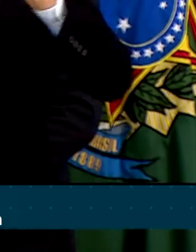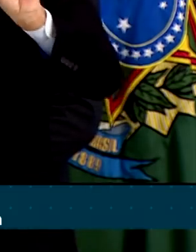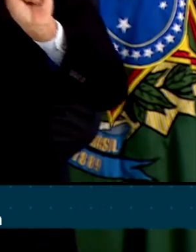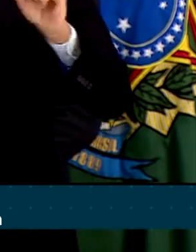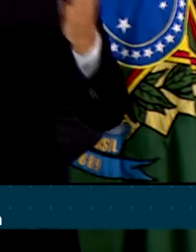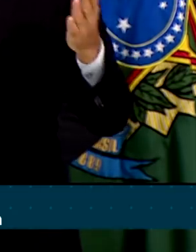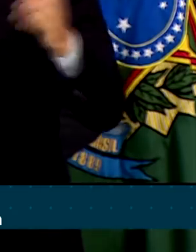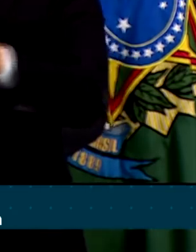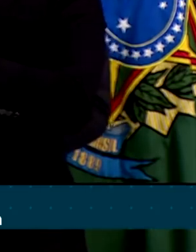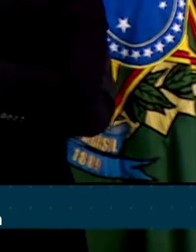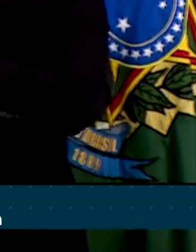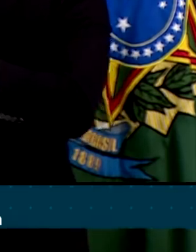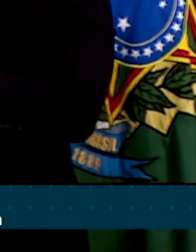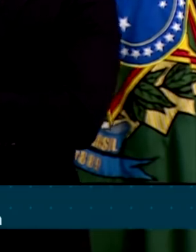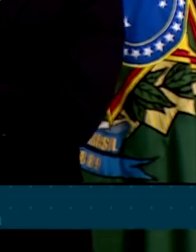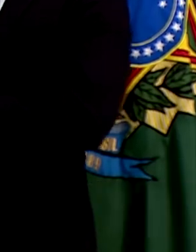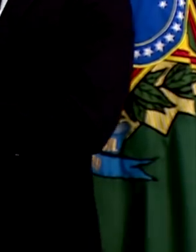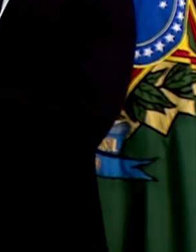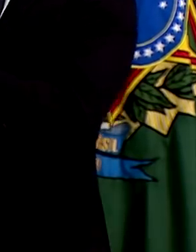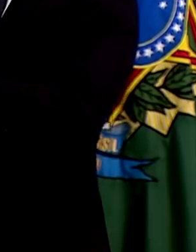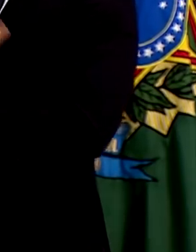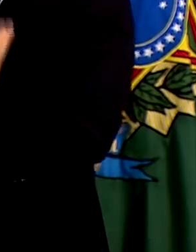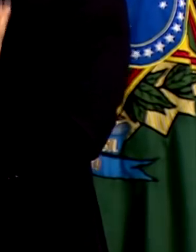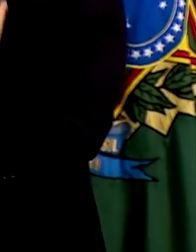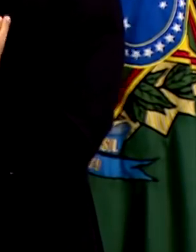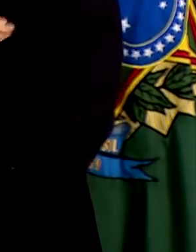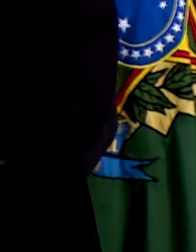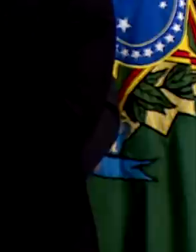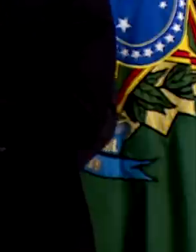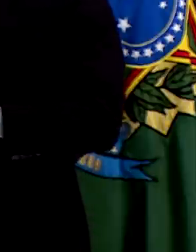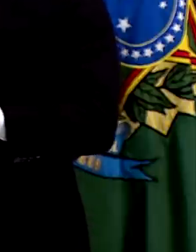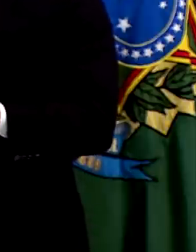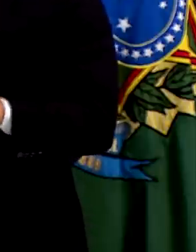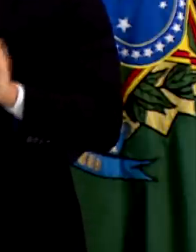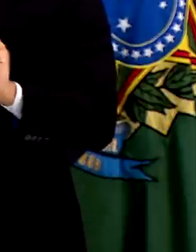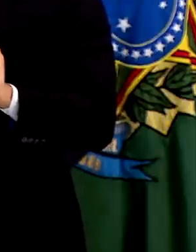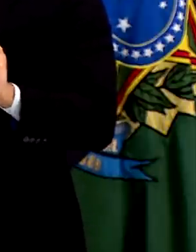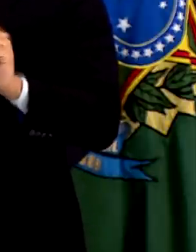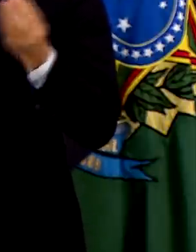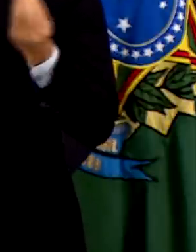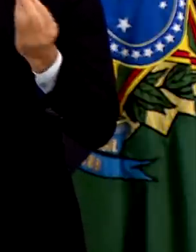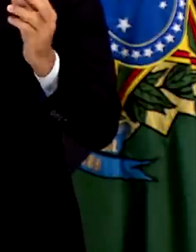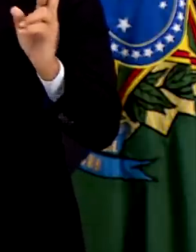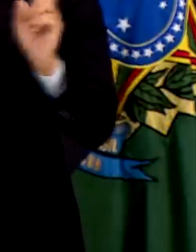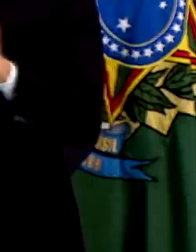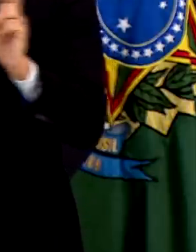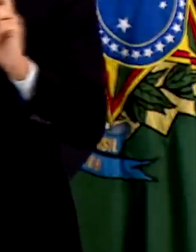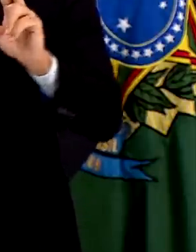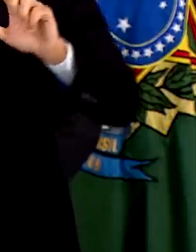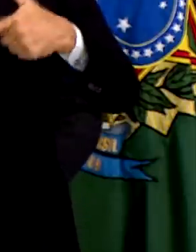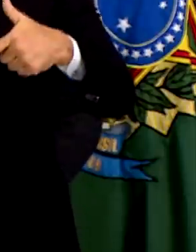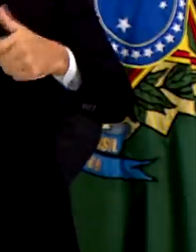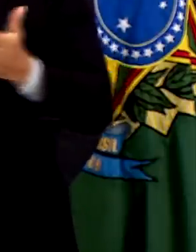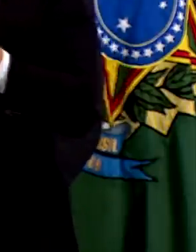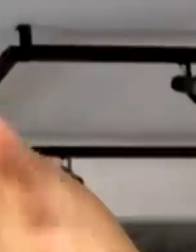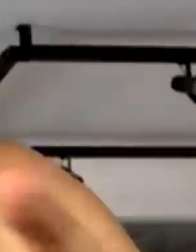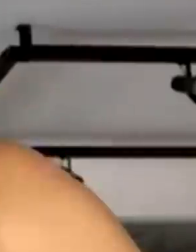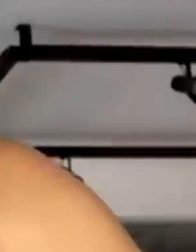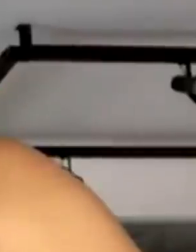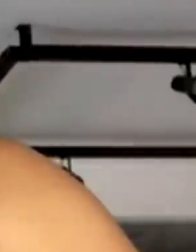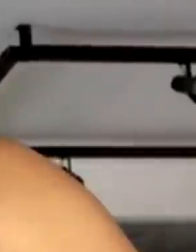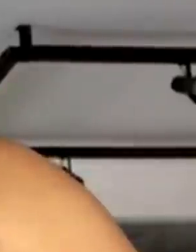tem que ser proteção da vida e, no segundo momento, também proteção das relações de emprego. E esse sempre é e sempre será o nosso objetivo.